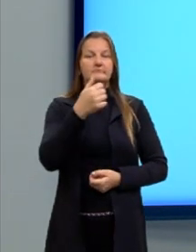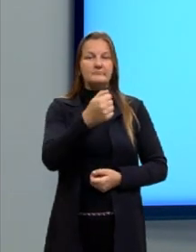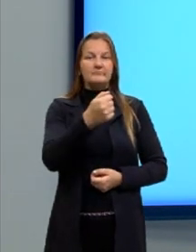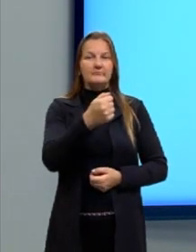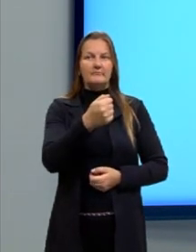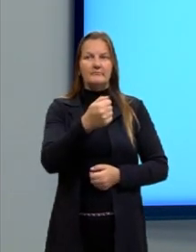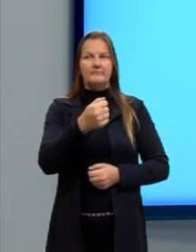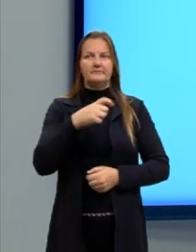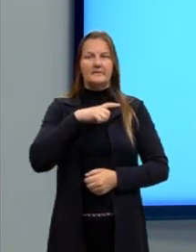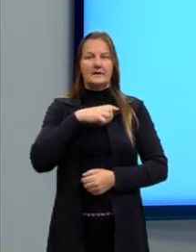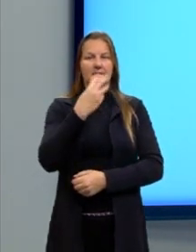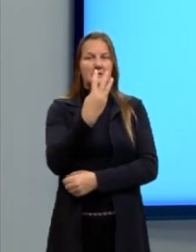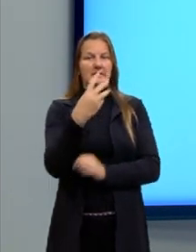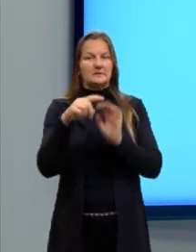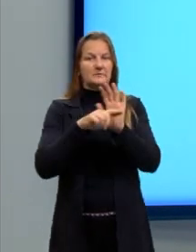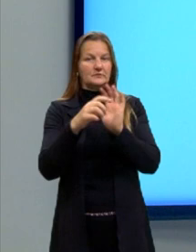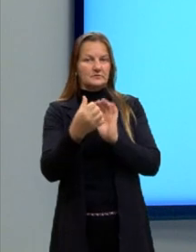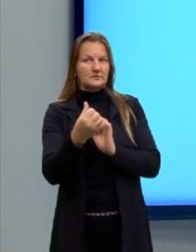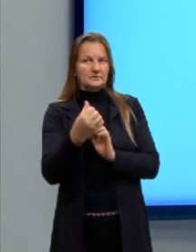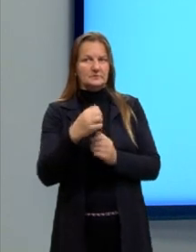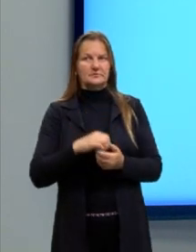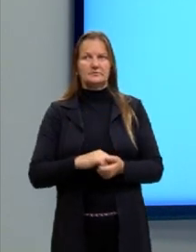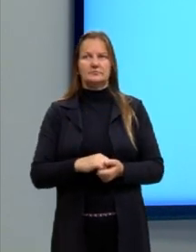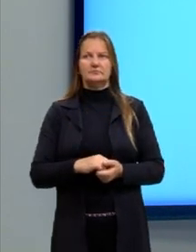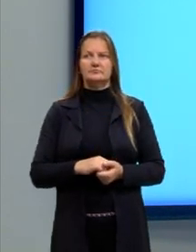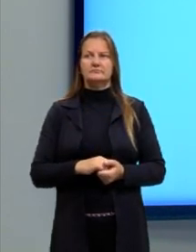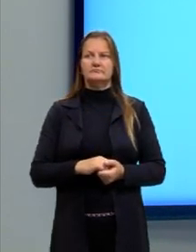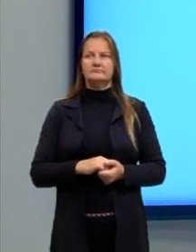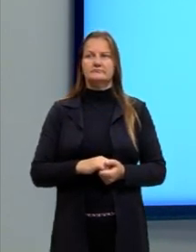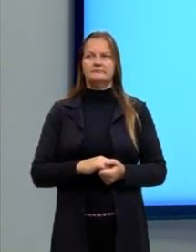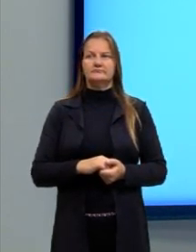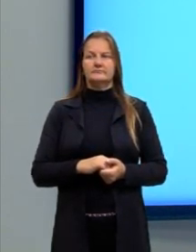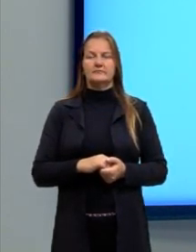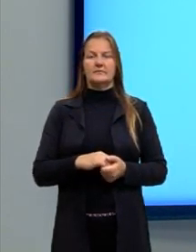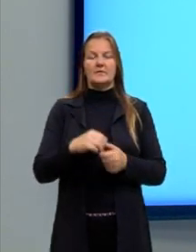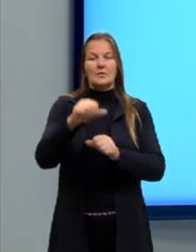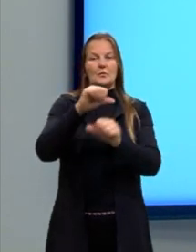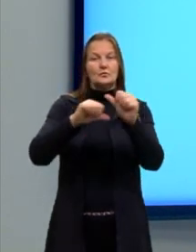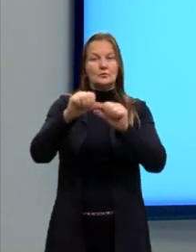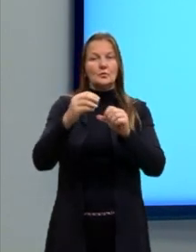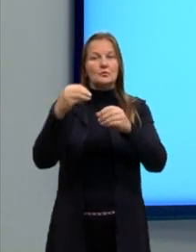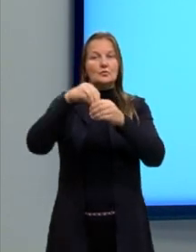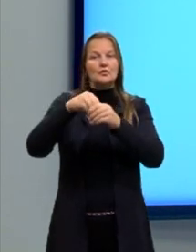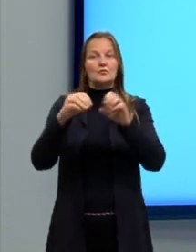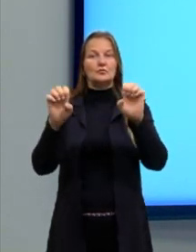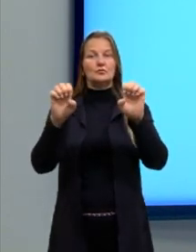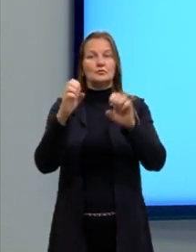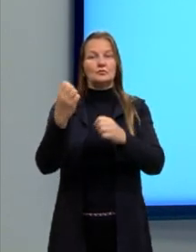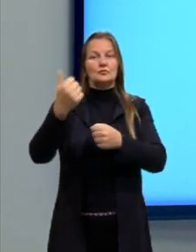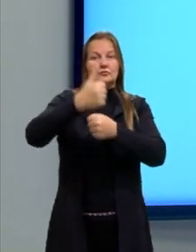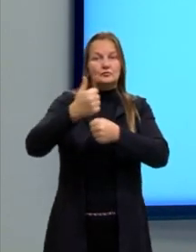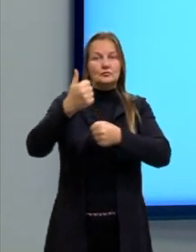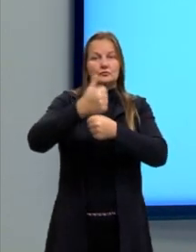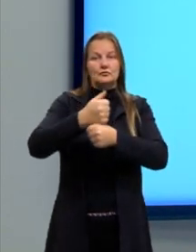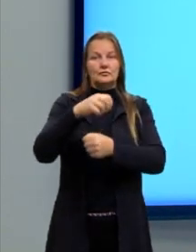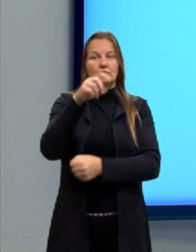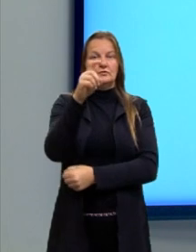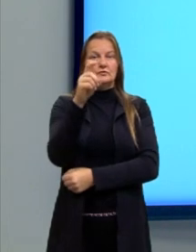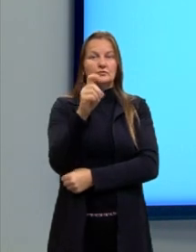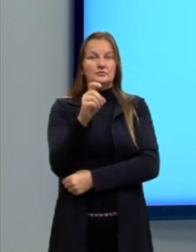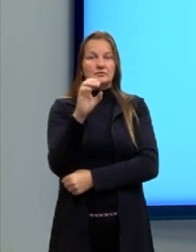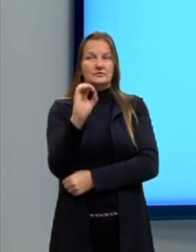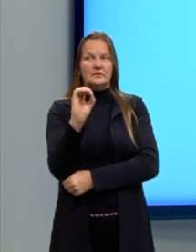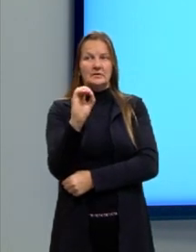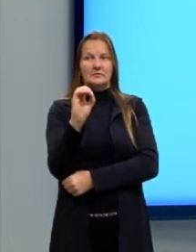que tem a coordenada 3 e menos 6, vai ficar naquela nossa equação no lugar do x0 e do y0,